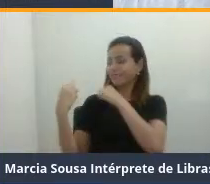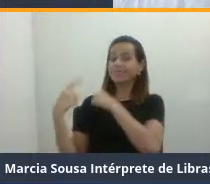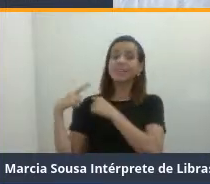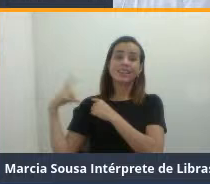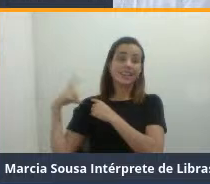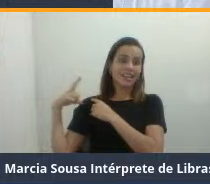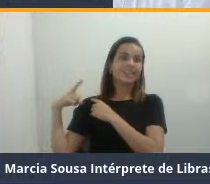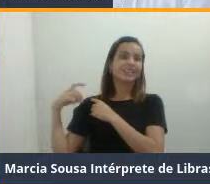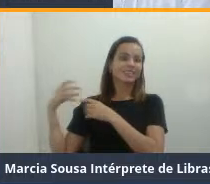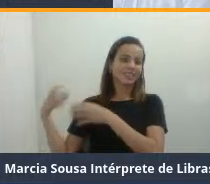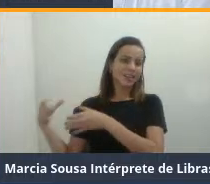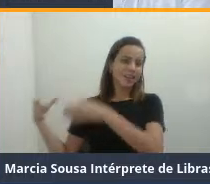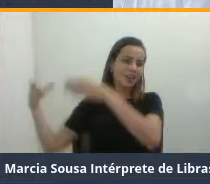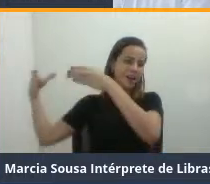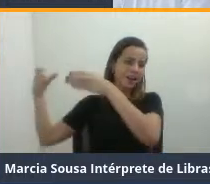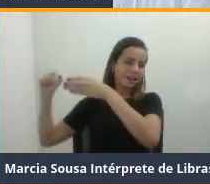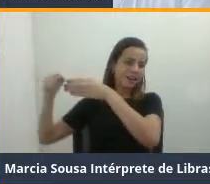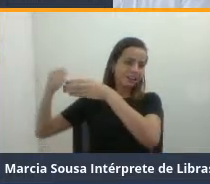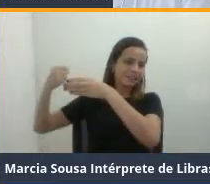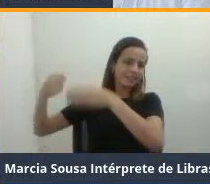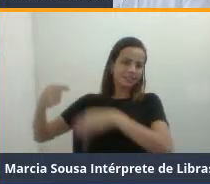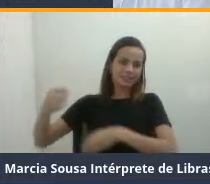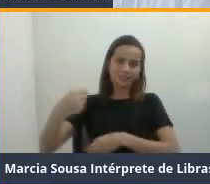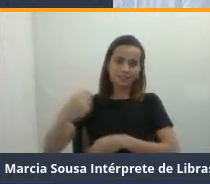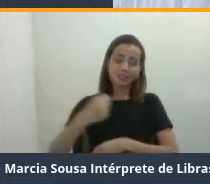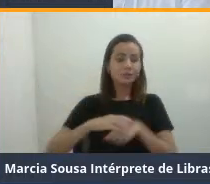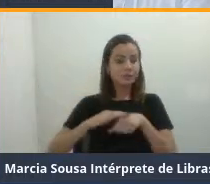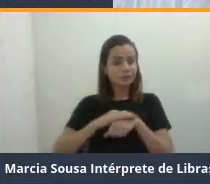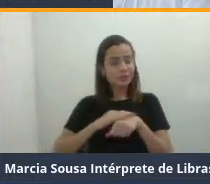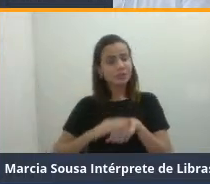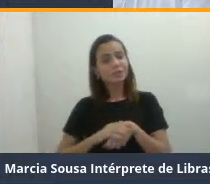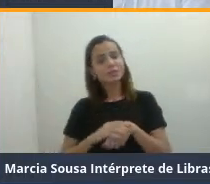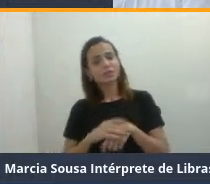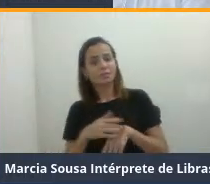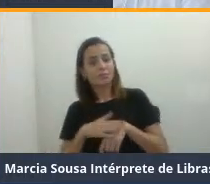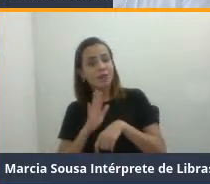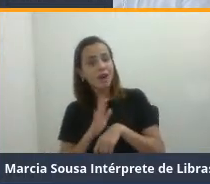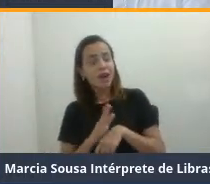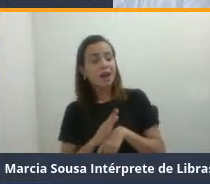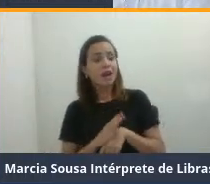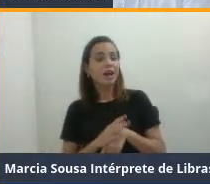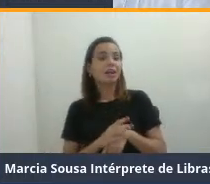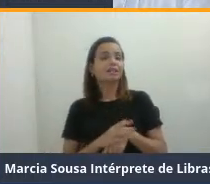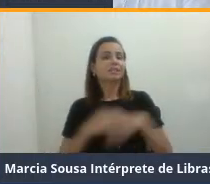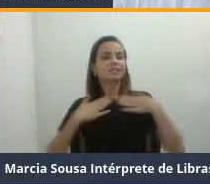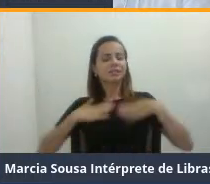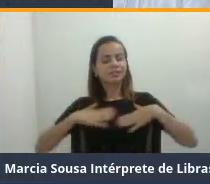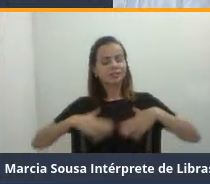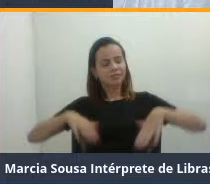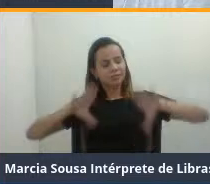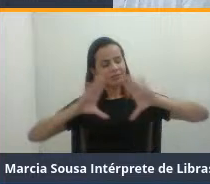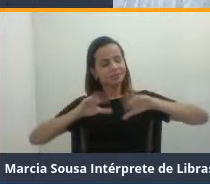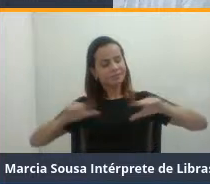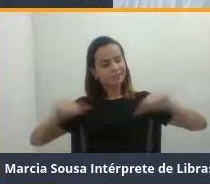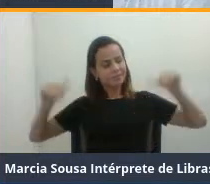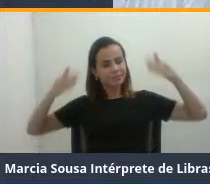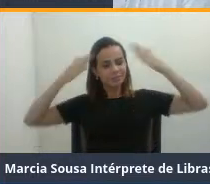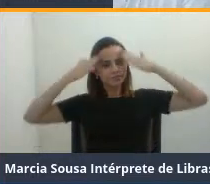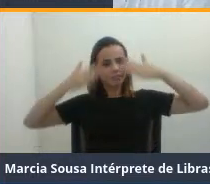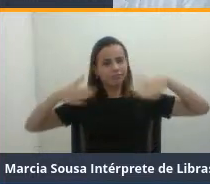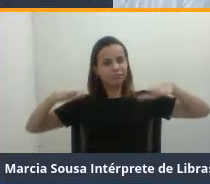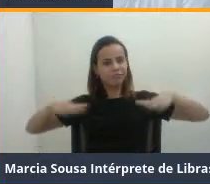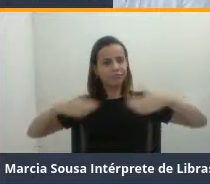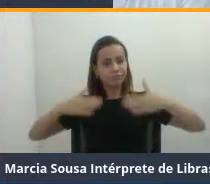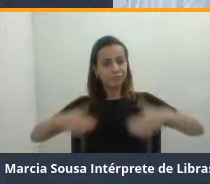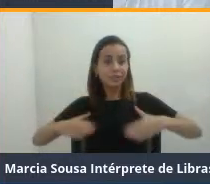justamente para que a gente possa discutir um pouquinho mais com um clima bem tranquilo, bem agradável, porque é assim